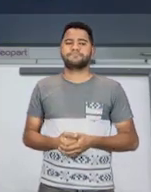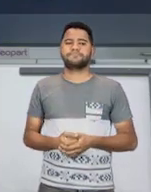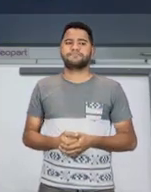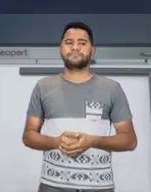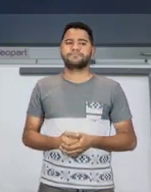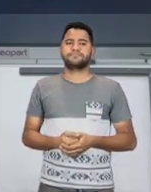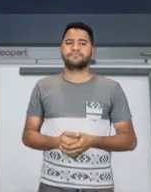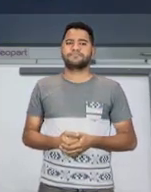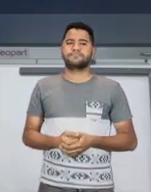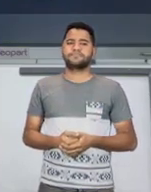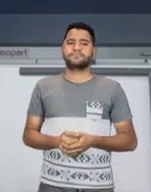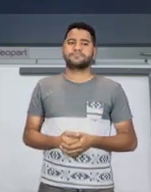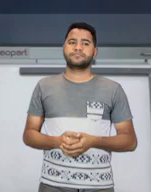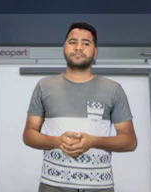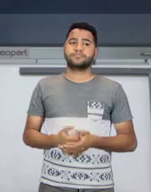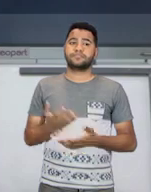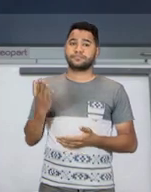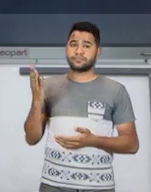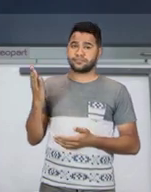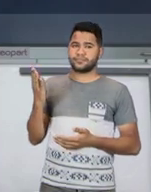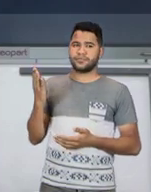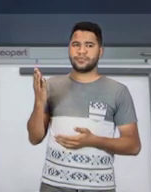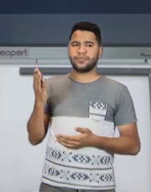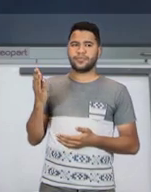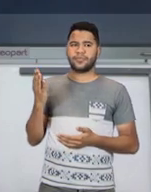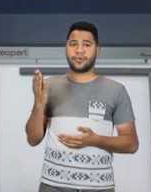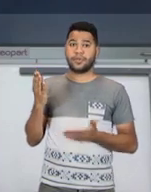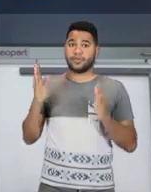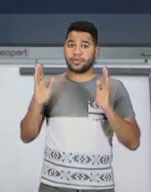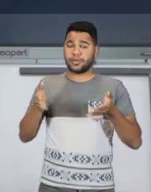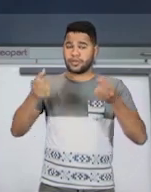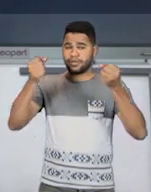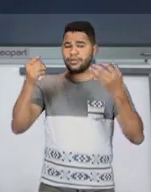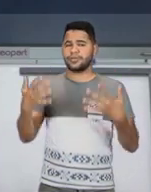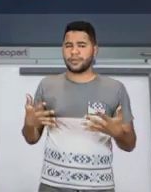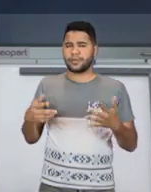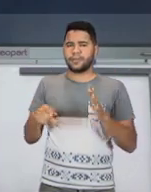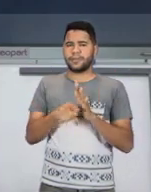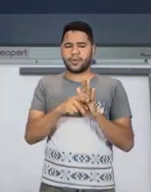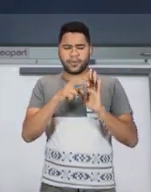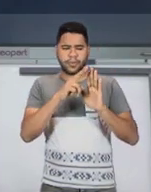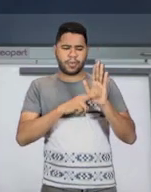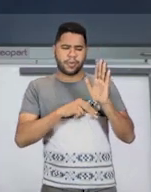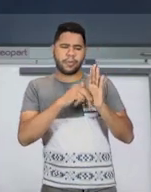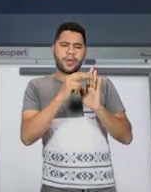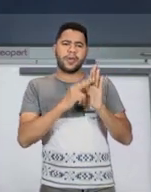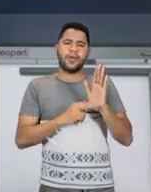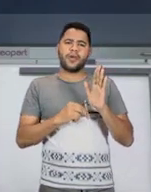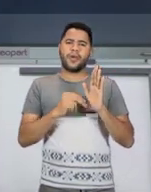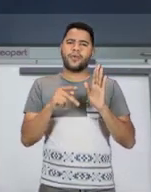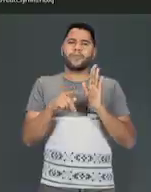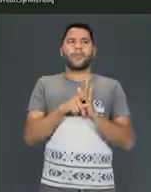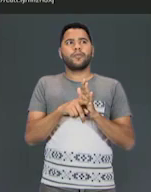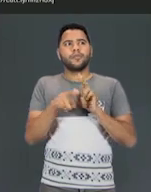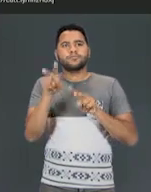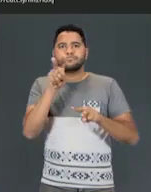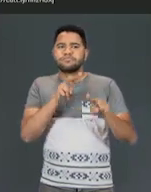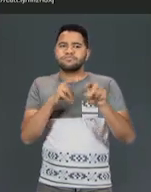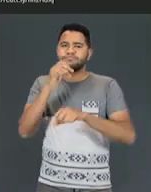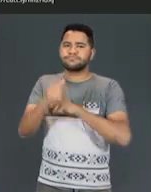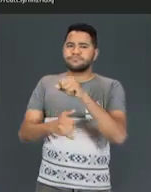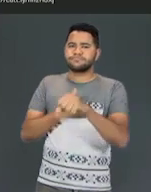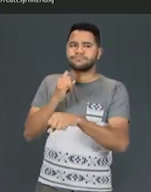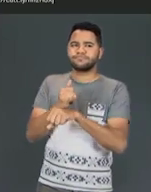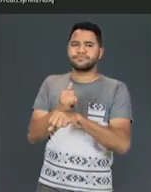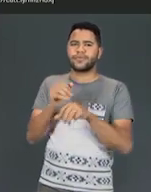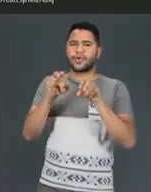Let's start a virtual tour. Já que estamos falando sobre obras de ARC, vamos fazer um tour virtual por alguns